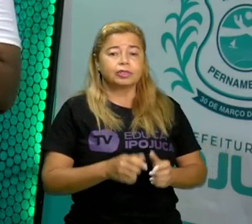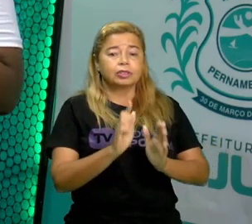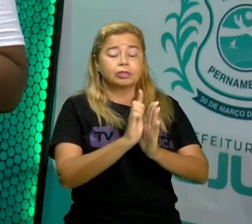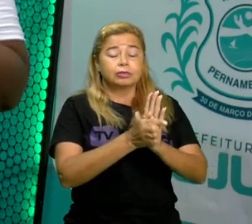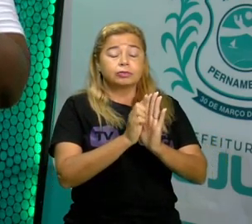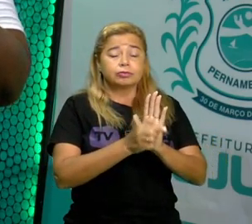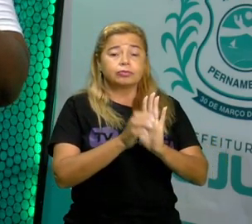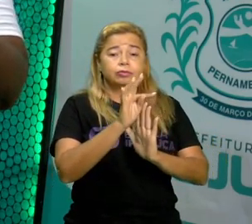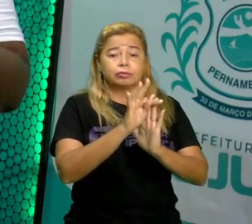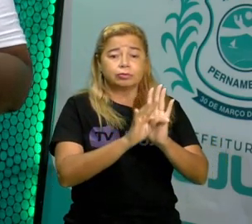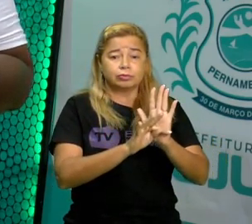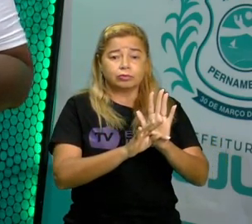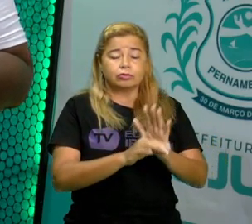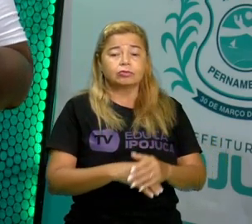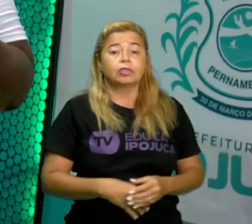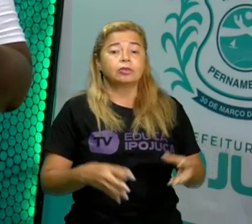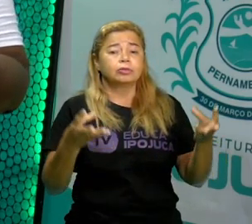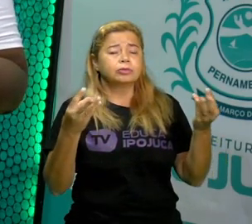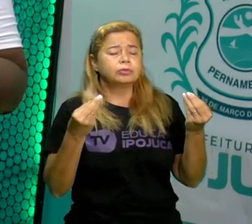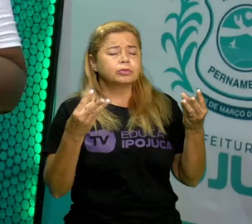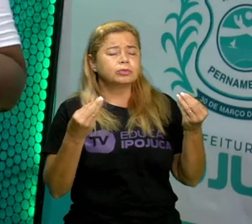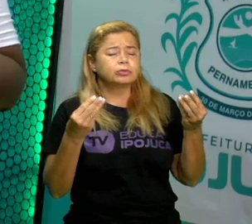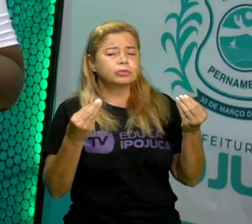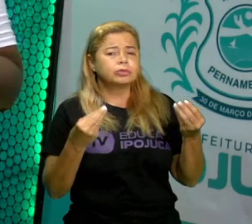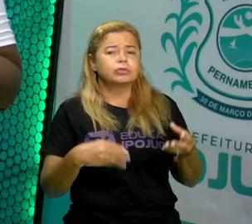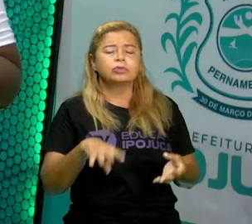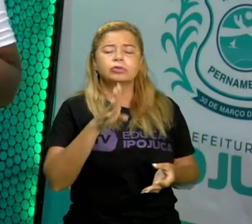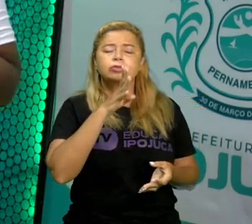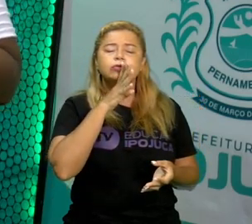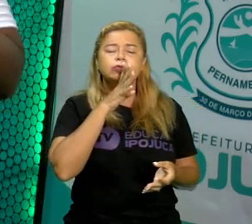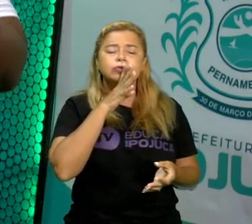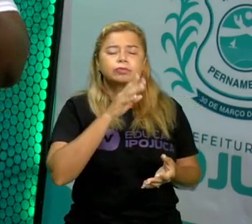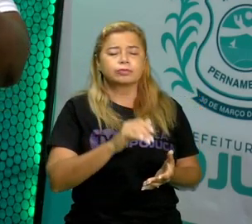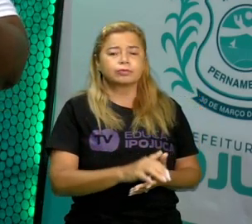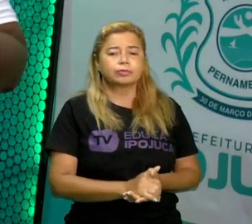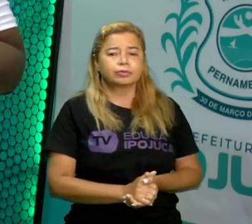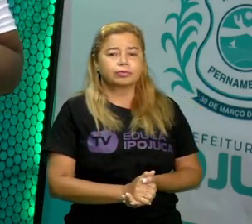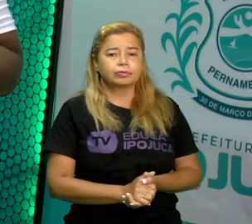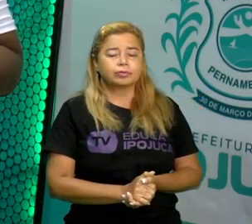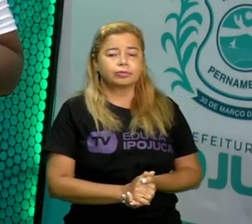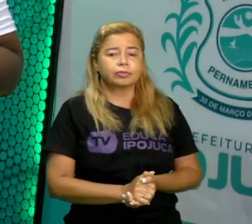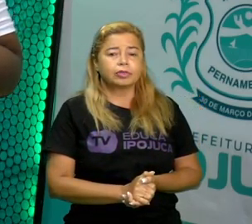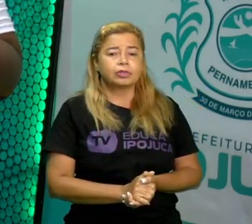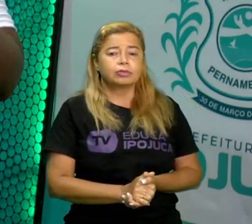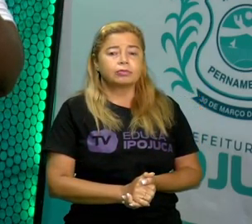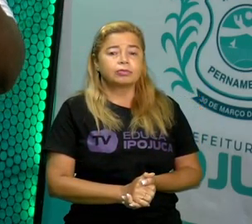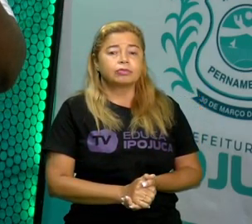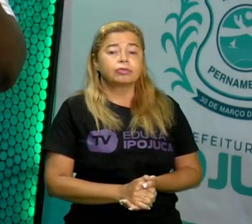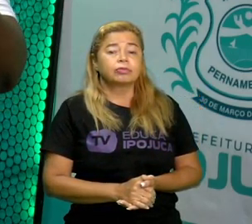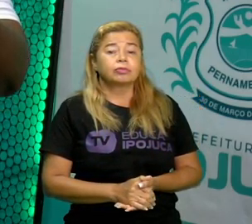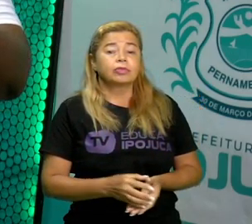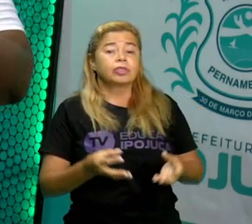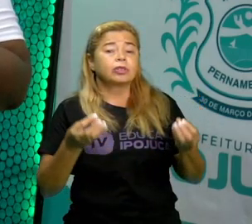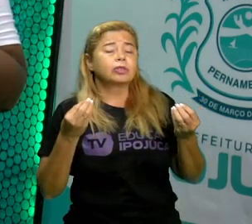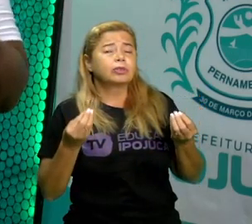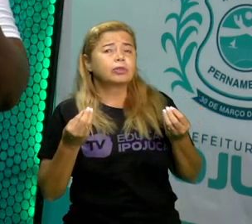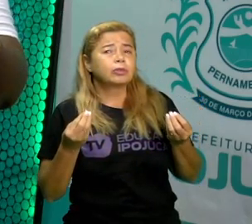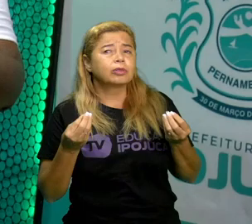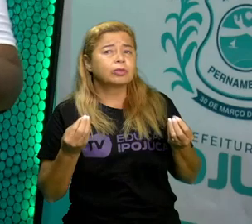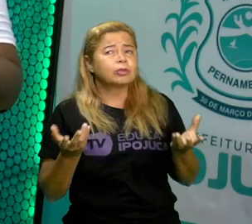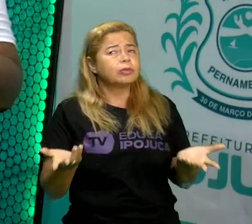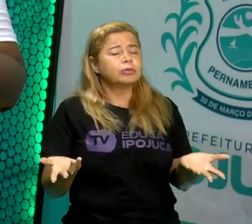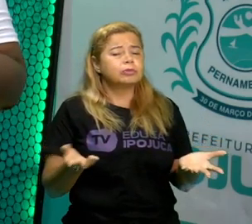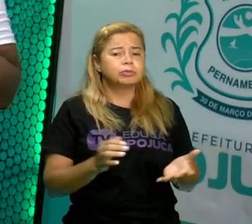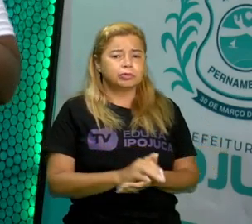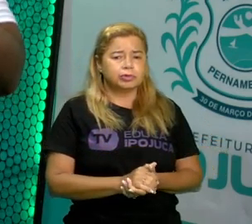textual muito conhecido, nosso, que contamos ou faz